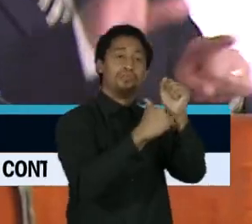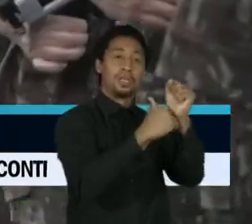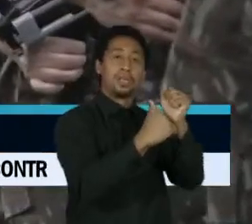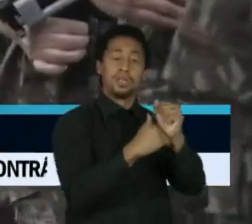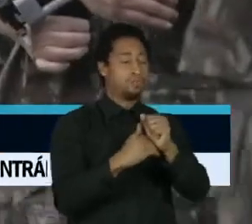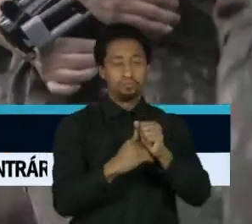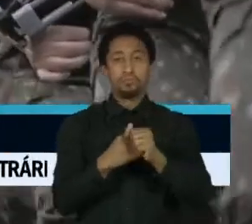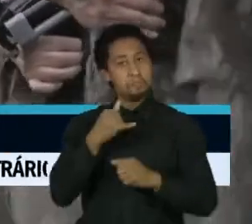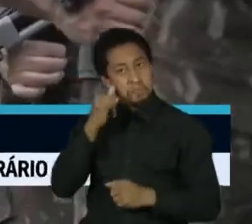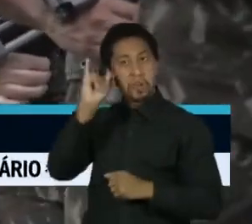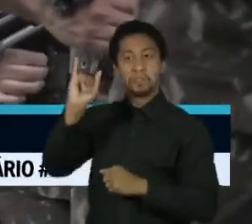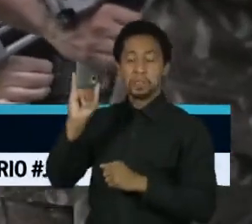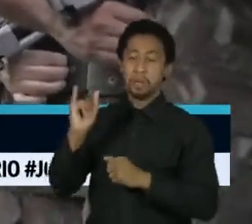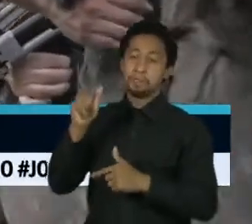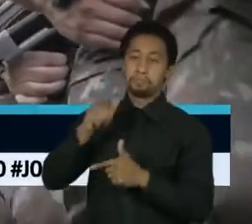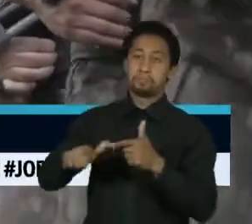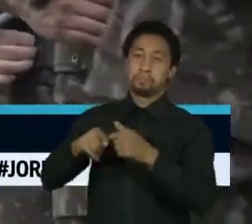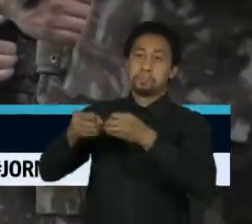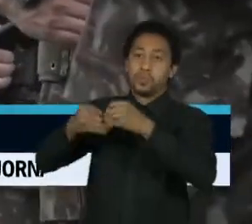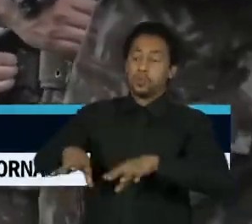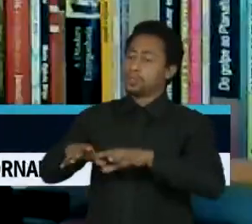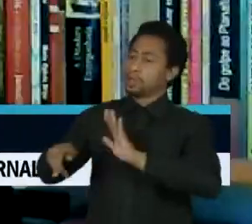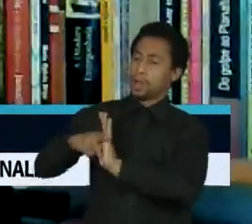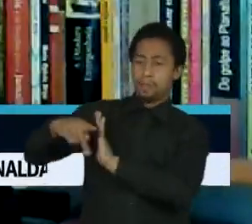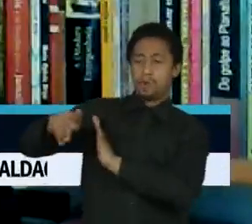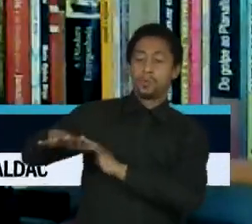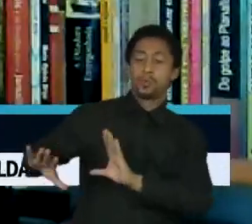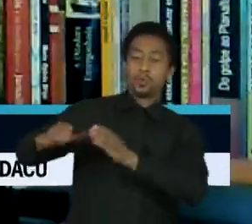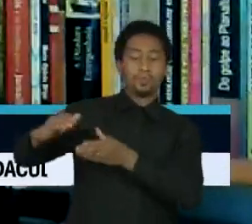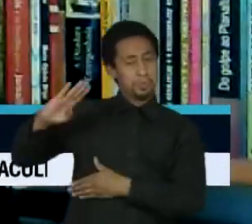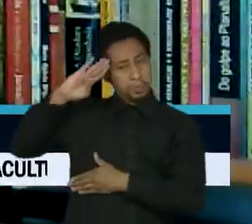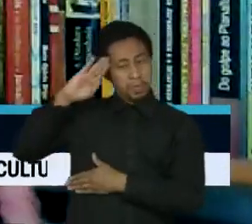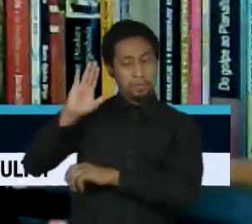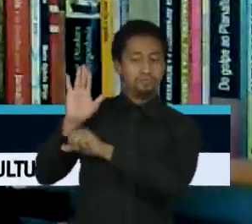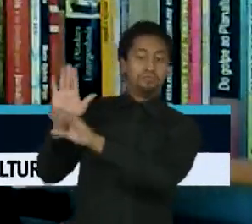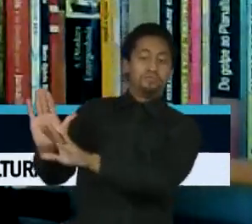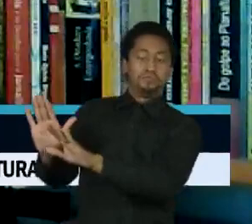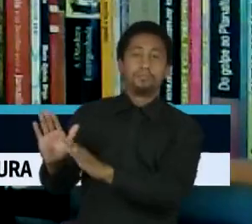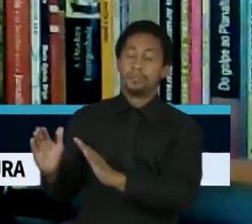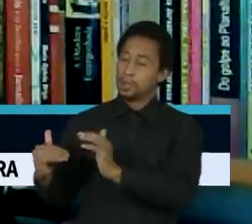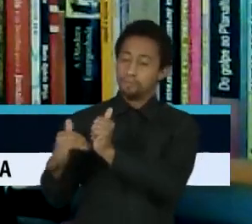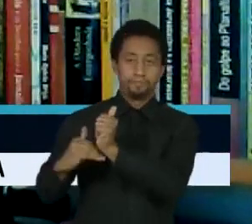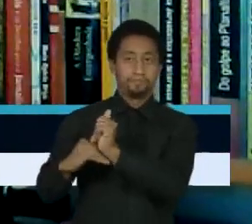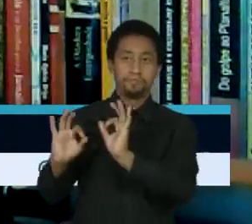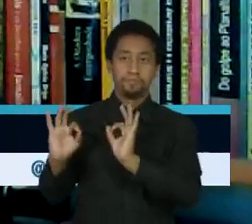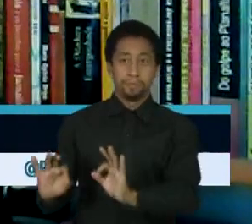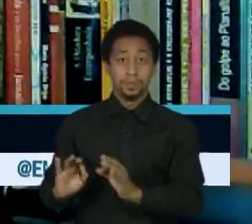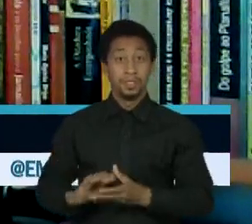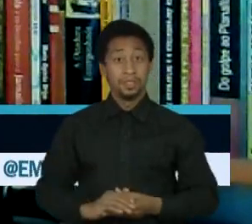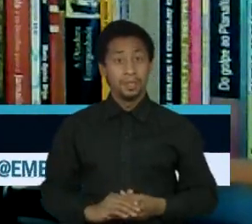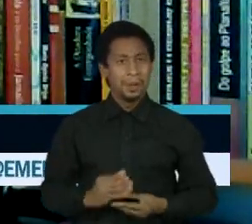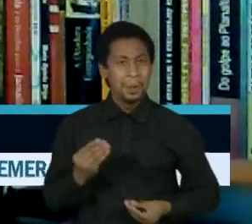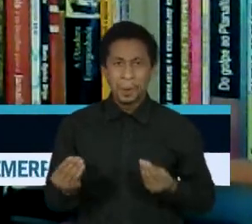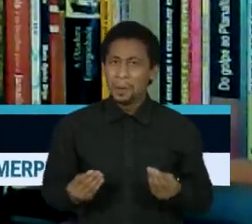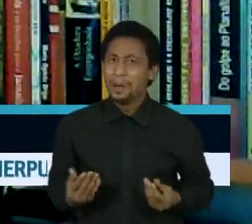hierarquia e da disciplina das Forças Armadas. A gente verifica um gosto por aplicar sigilos onde eles não cabem.